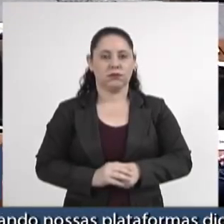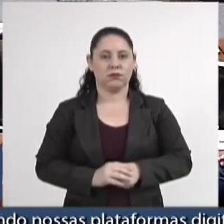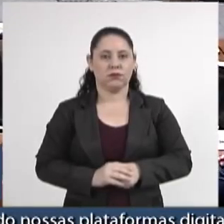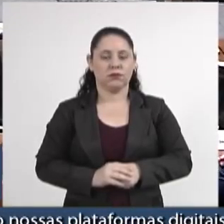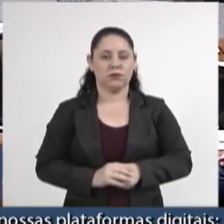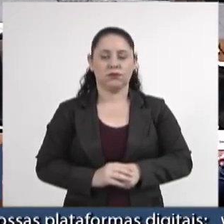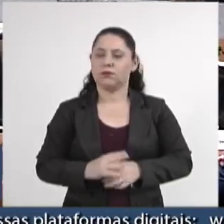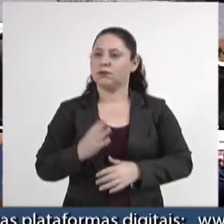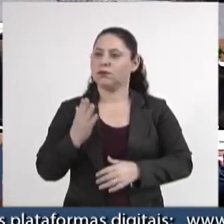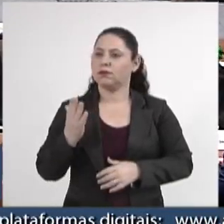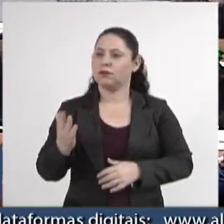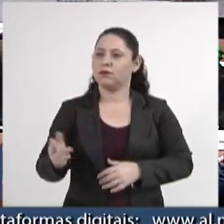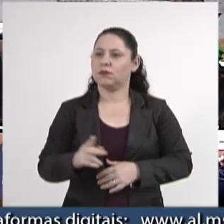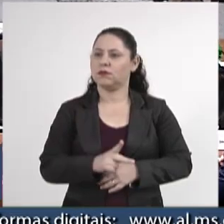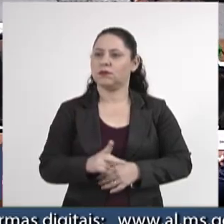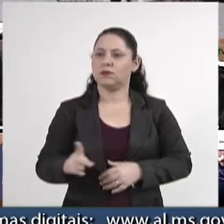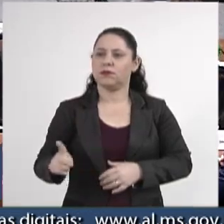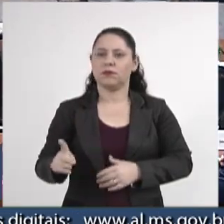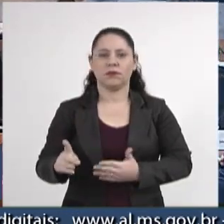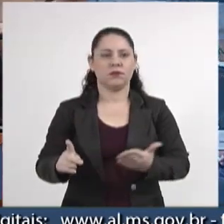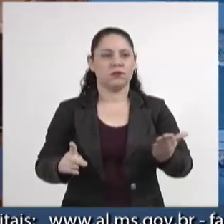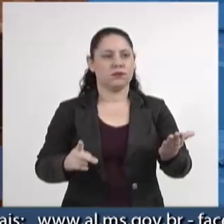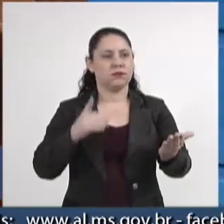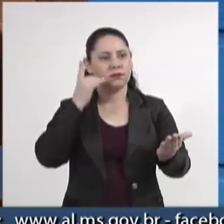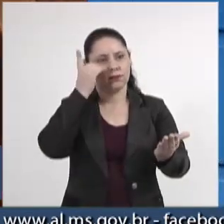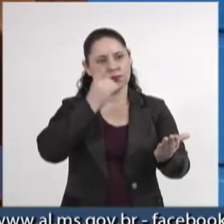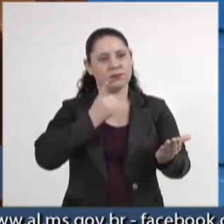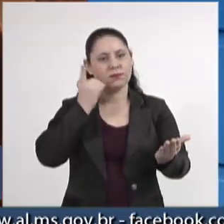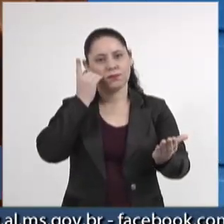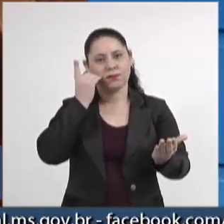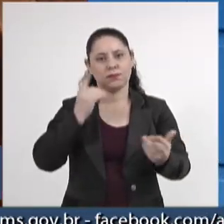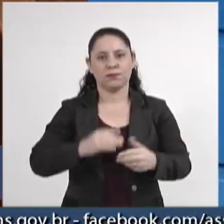Senhor presidente, senhores deputados,